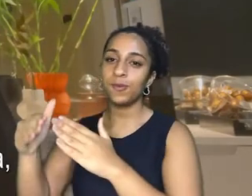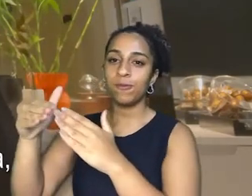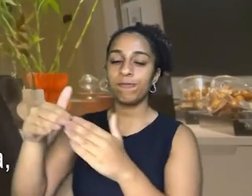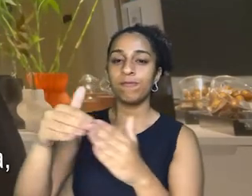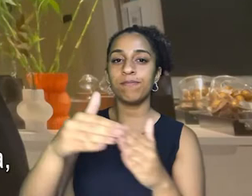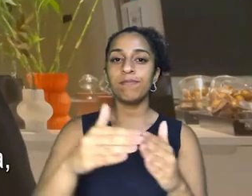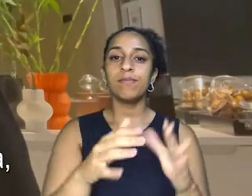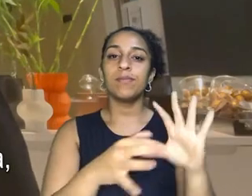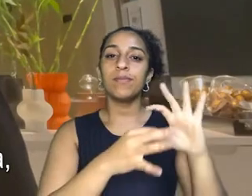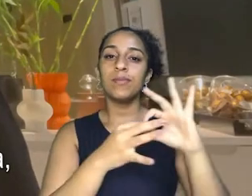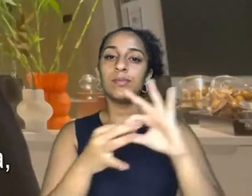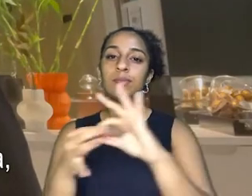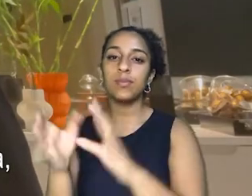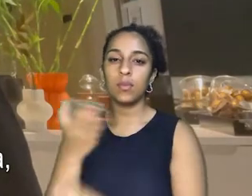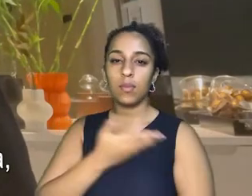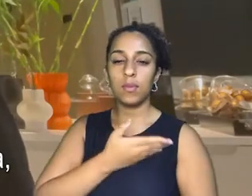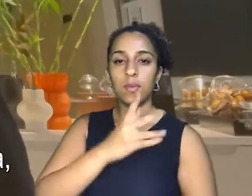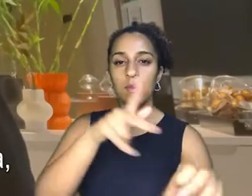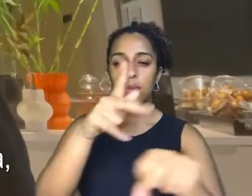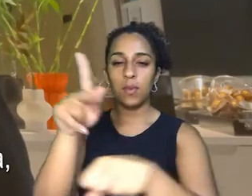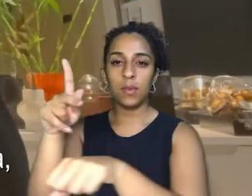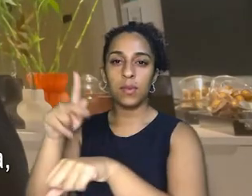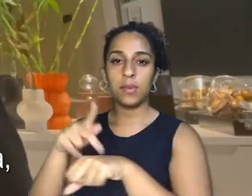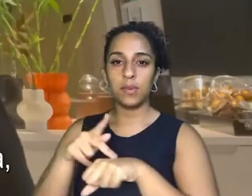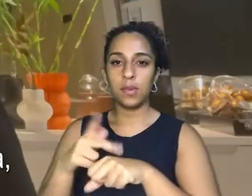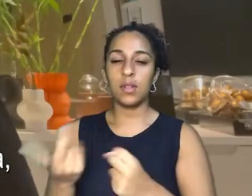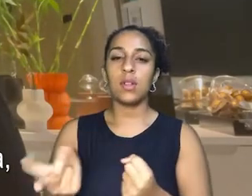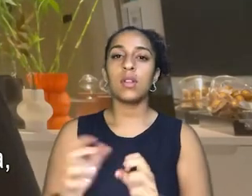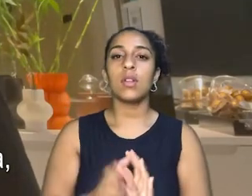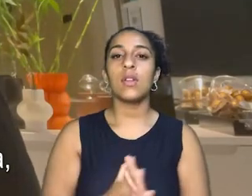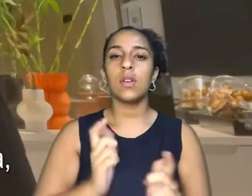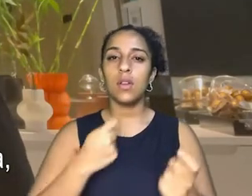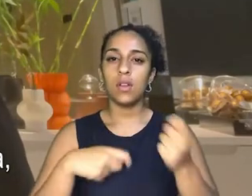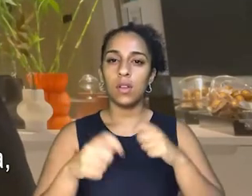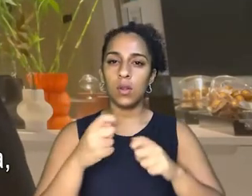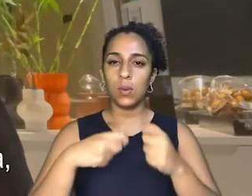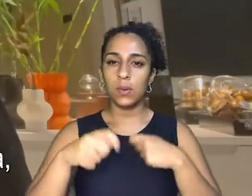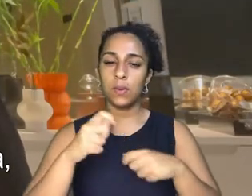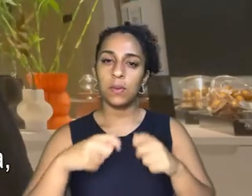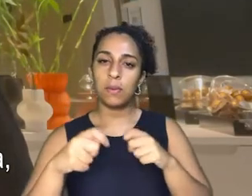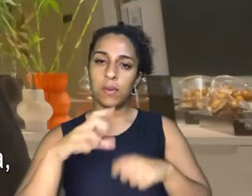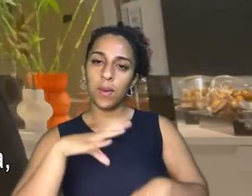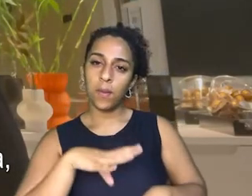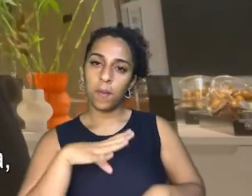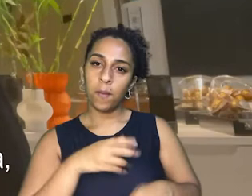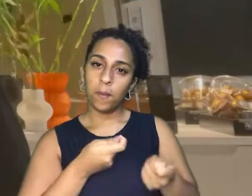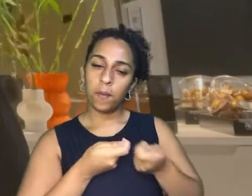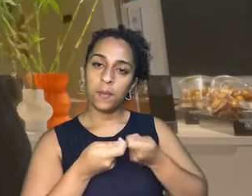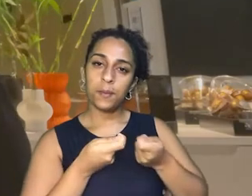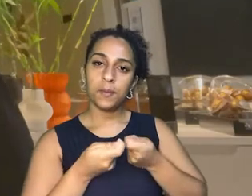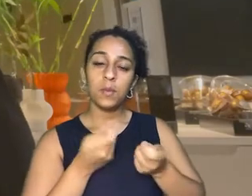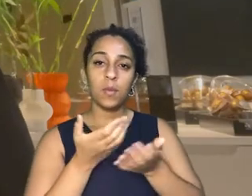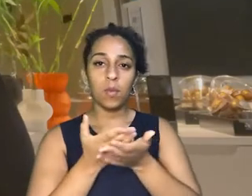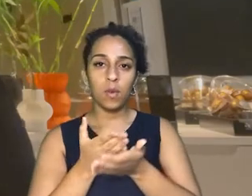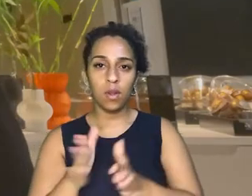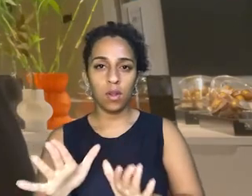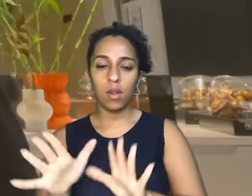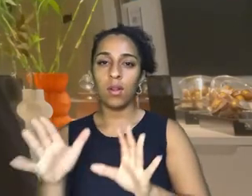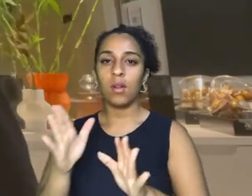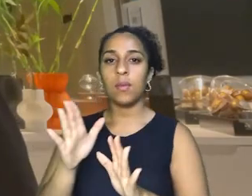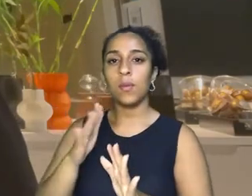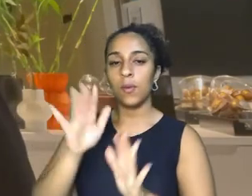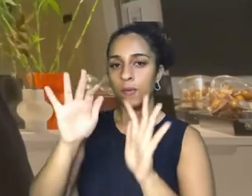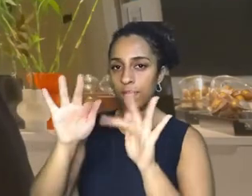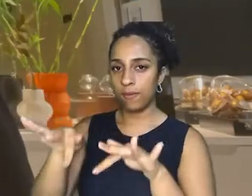acabando com o Pacto Colonial. Esse braço econômico da dominação portuguesa, o Pacto Colonial,